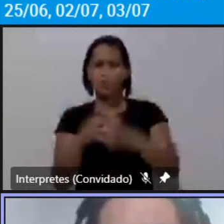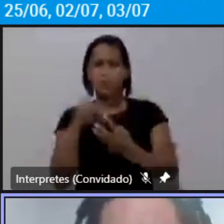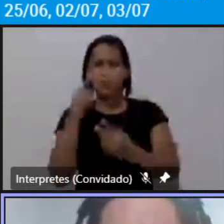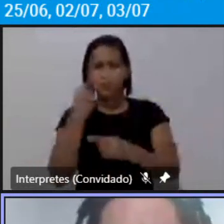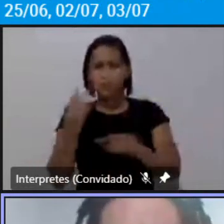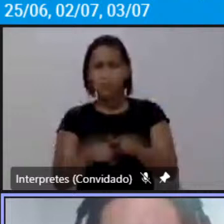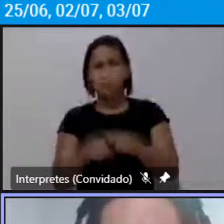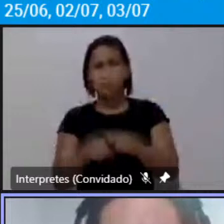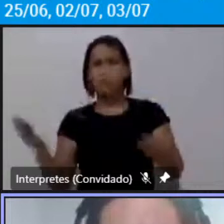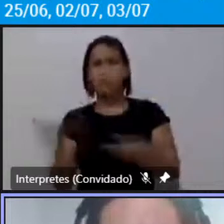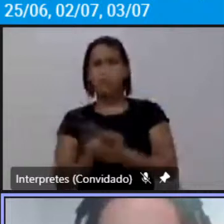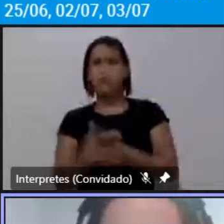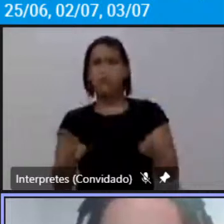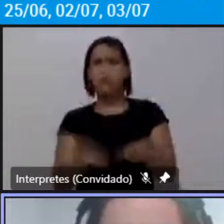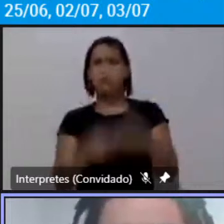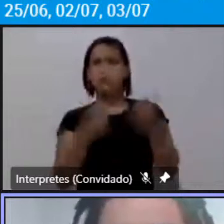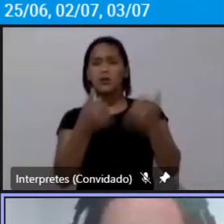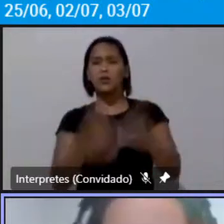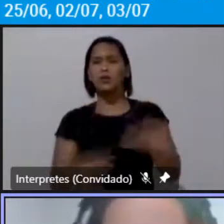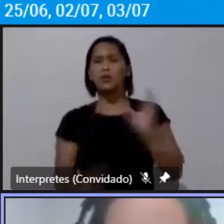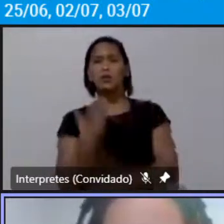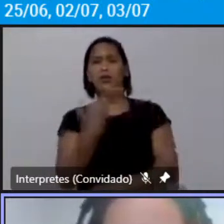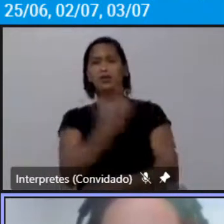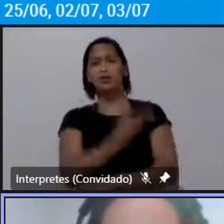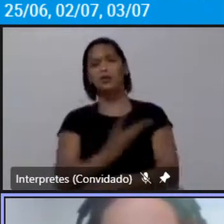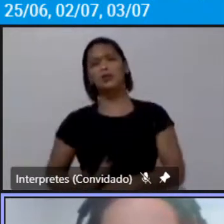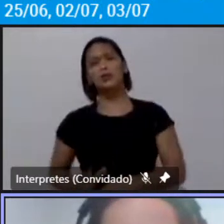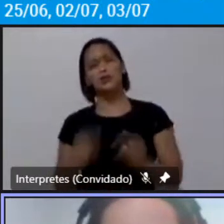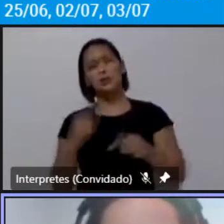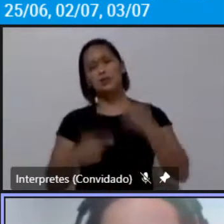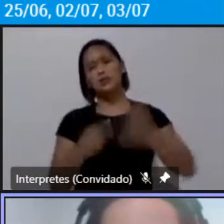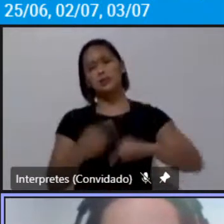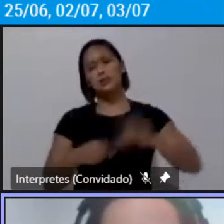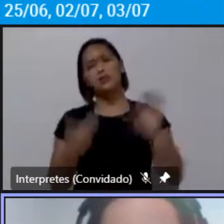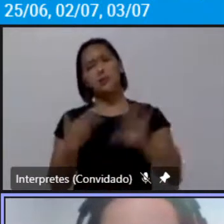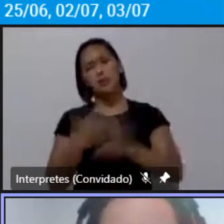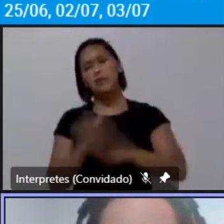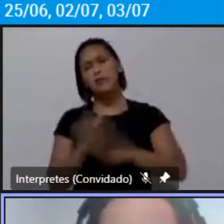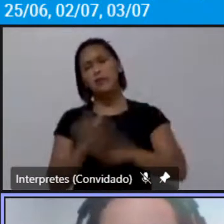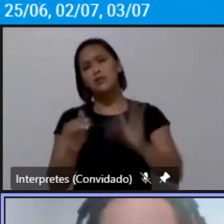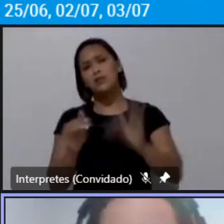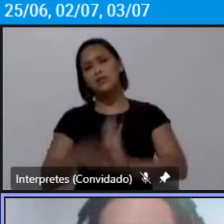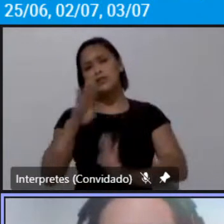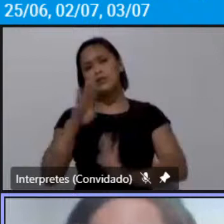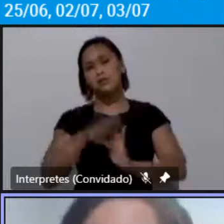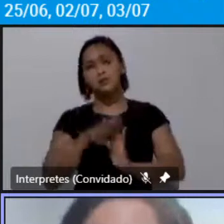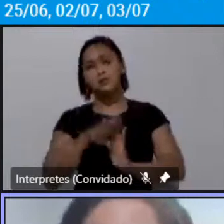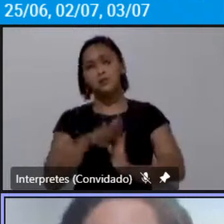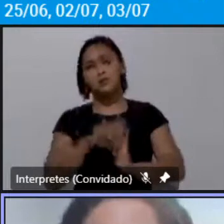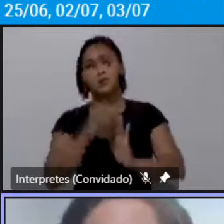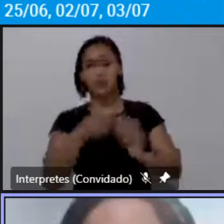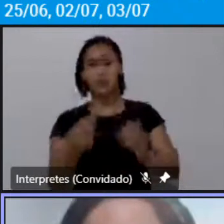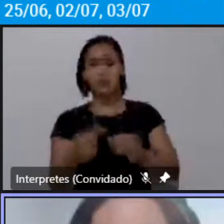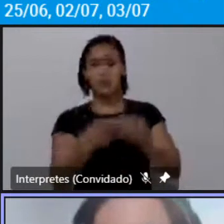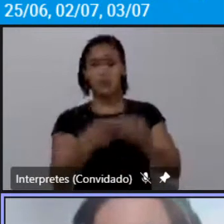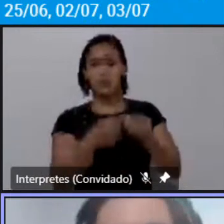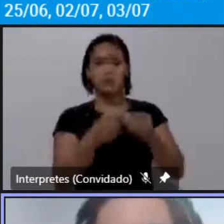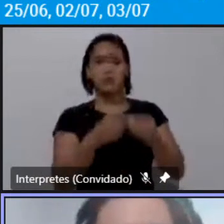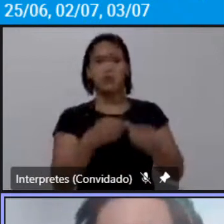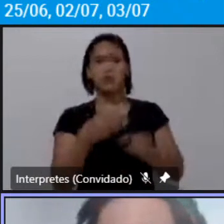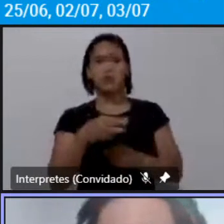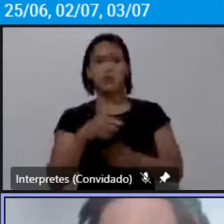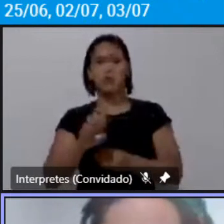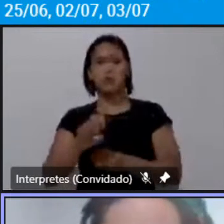ações de políticas públicas a serem implementadas né e nas regiões metropolitanas há